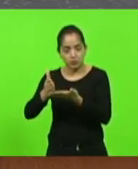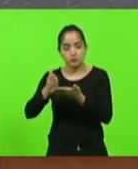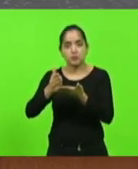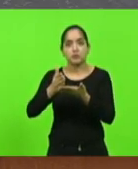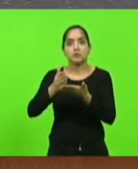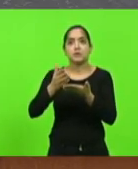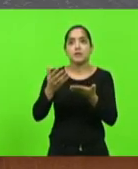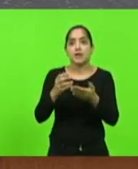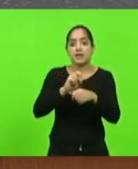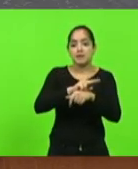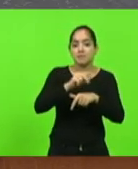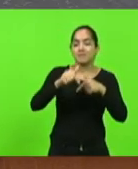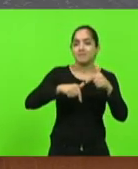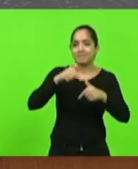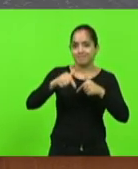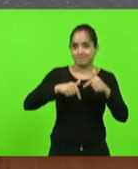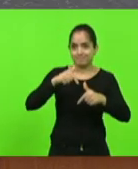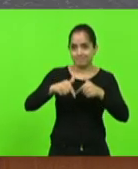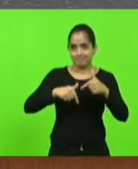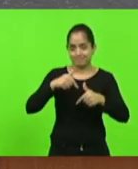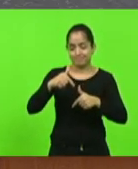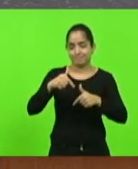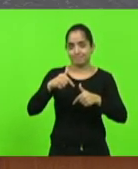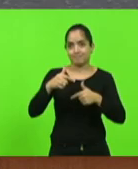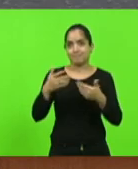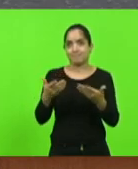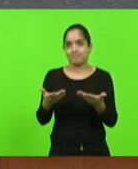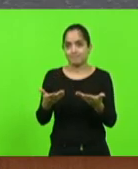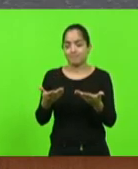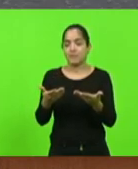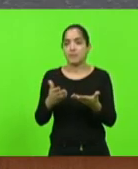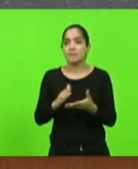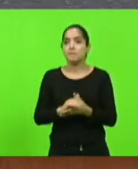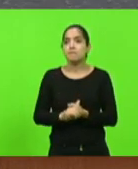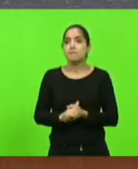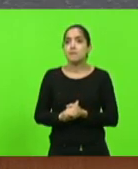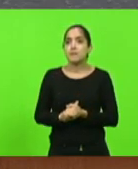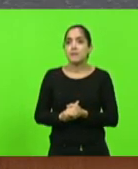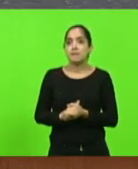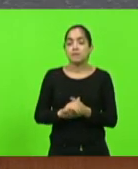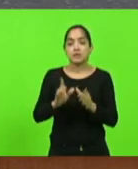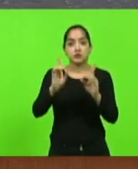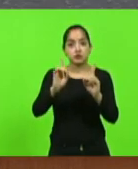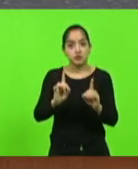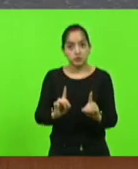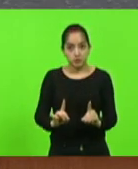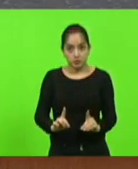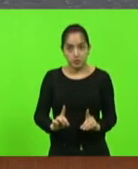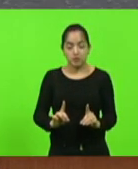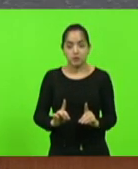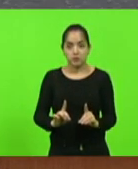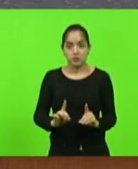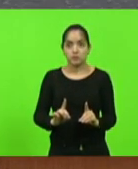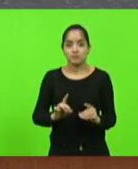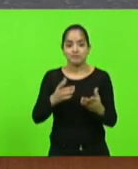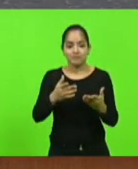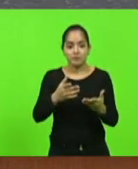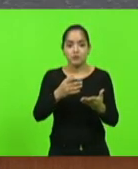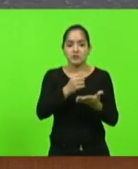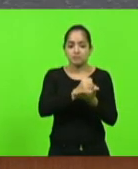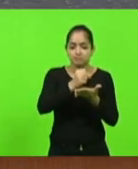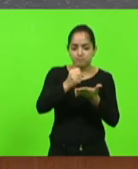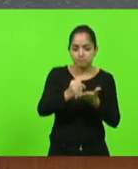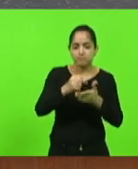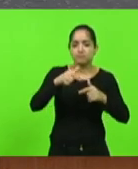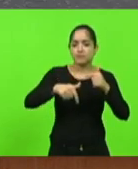empregos e não tem nada mais digno do que você estar empregado, do que você